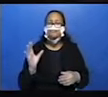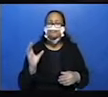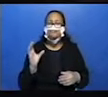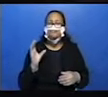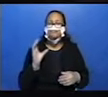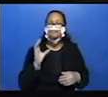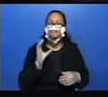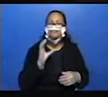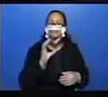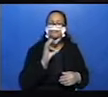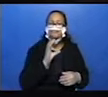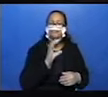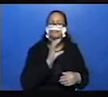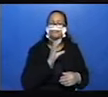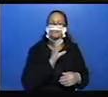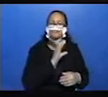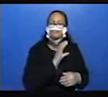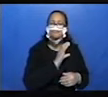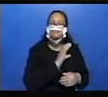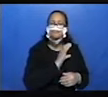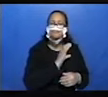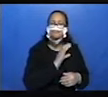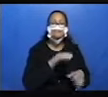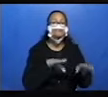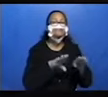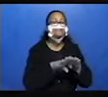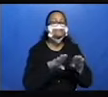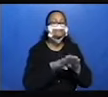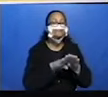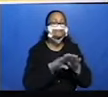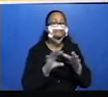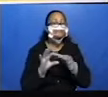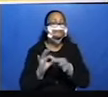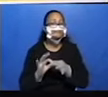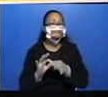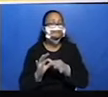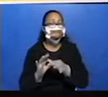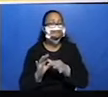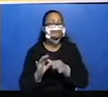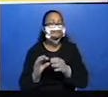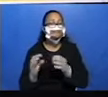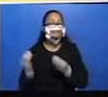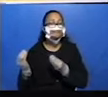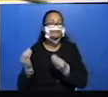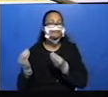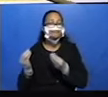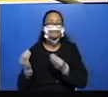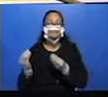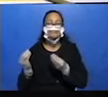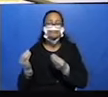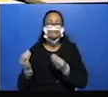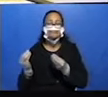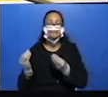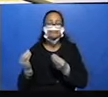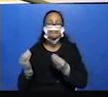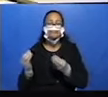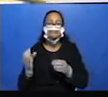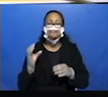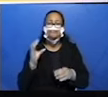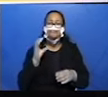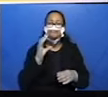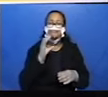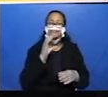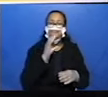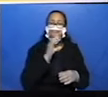Lentamente. Novamente. Também relacionado ao modo. Olha só. Lentamente é o quê?